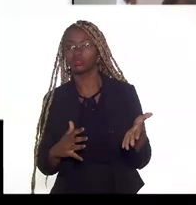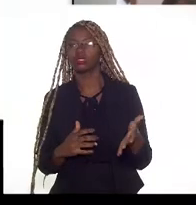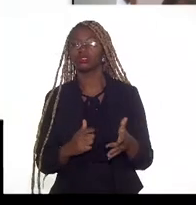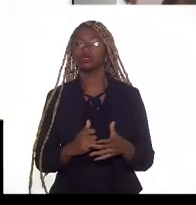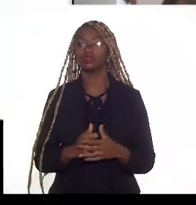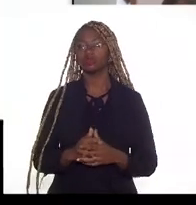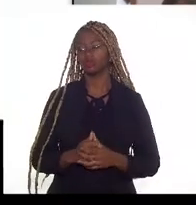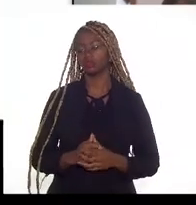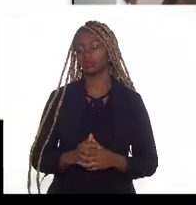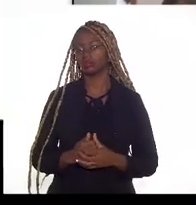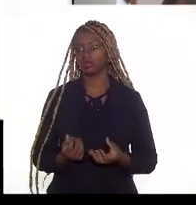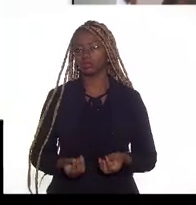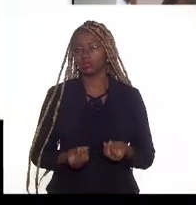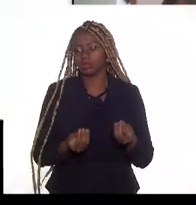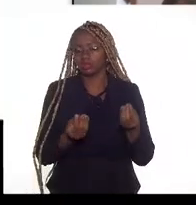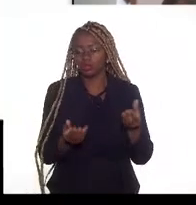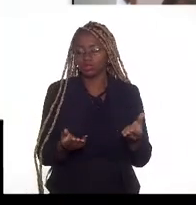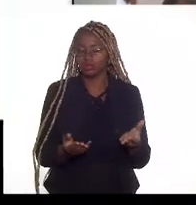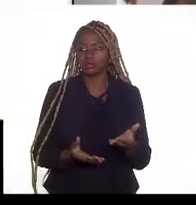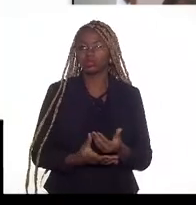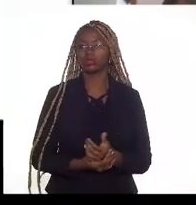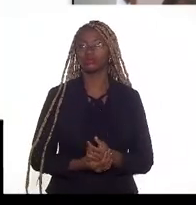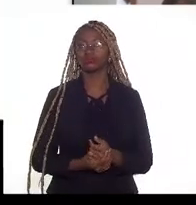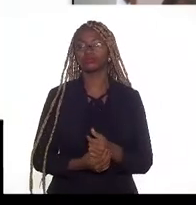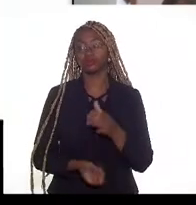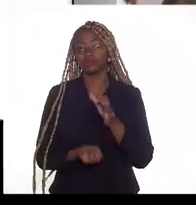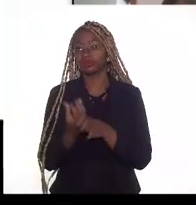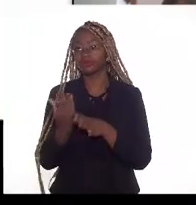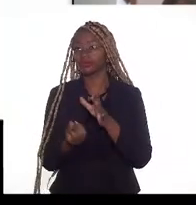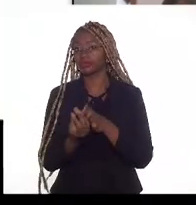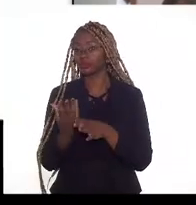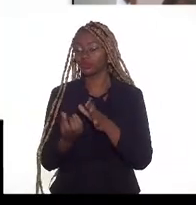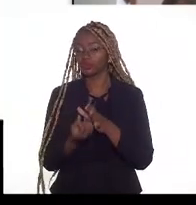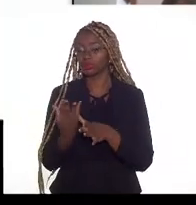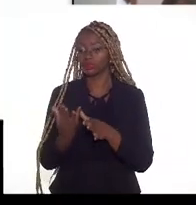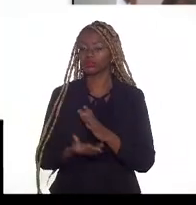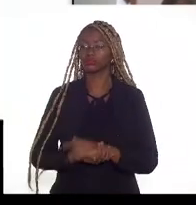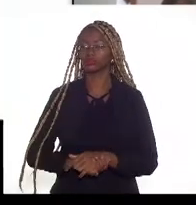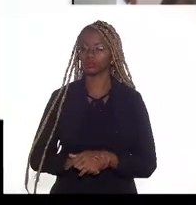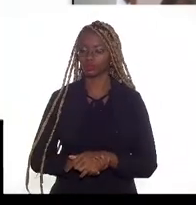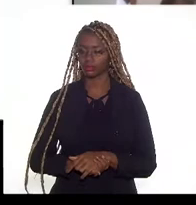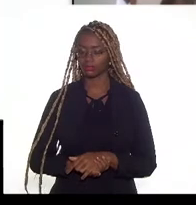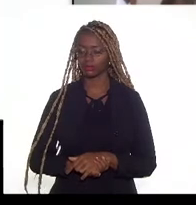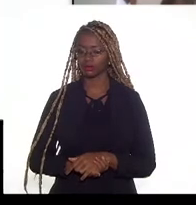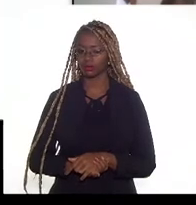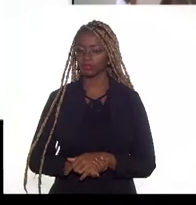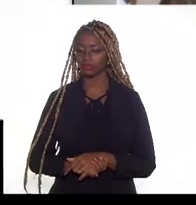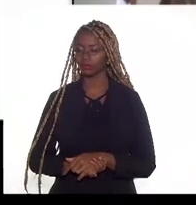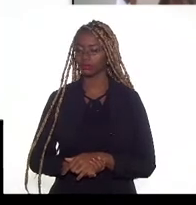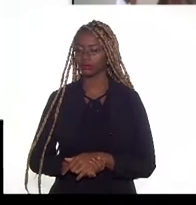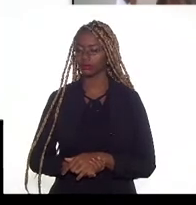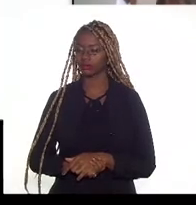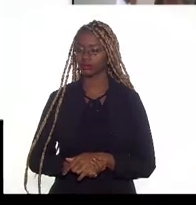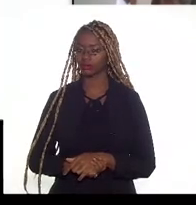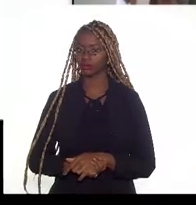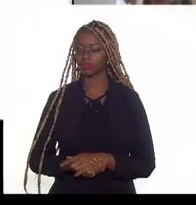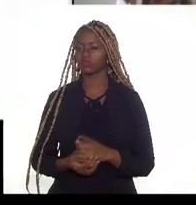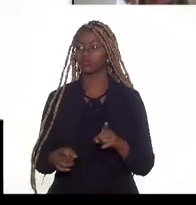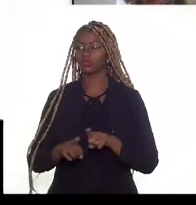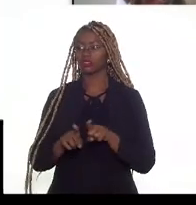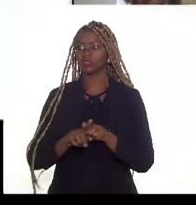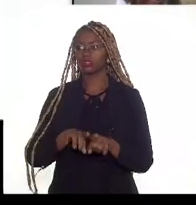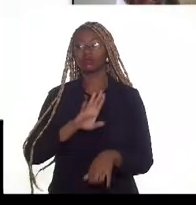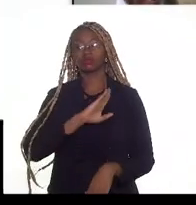na instituição da produção, também é apurado para fins de participação governamental